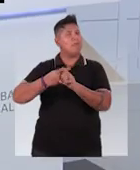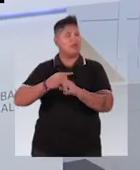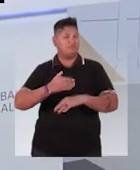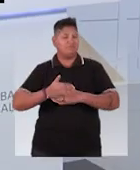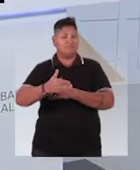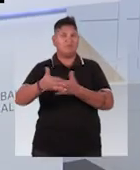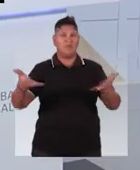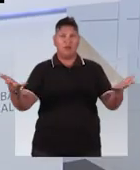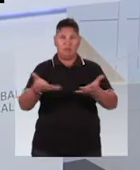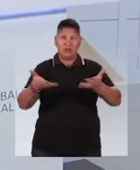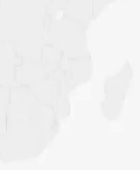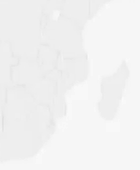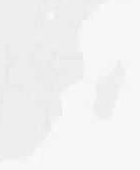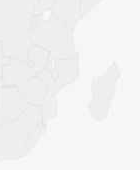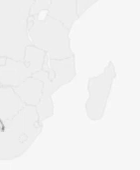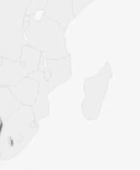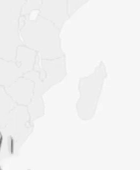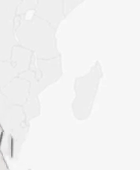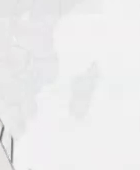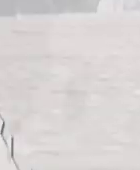mais a partir de agora.